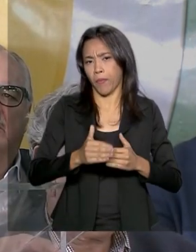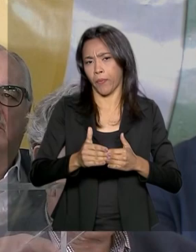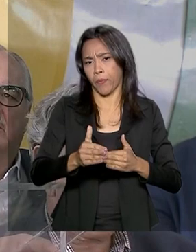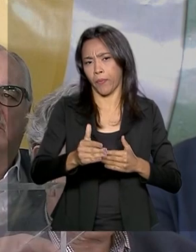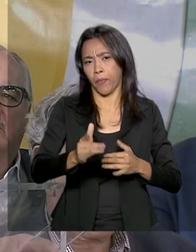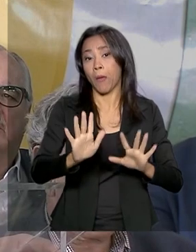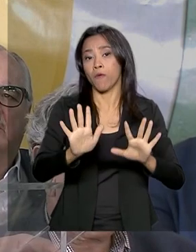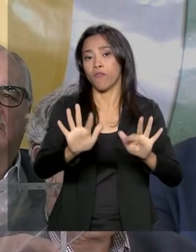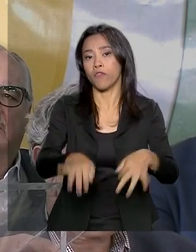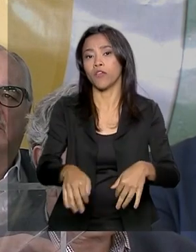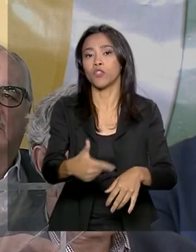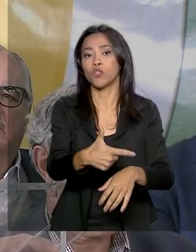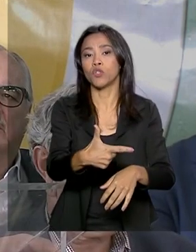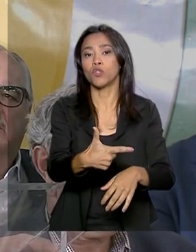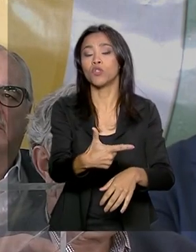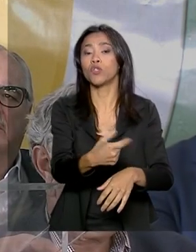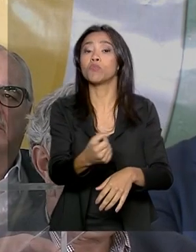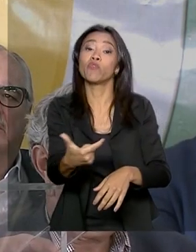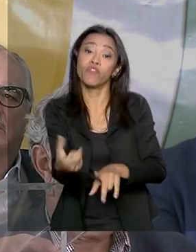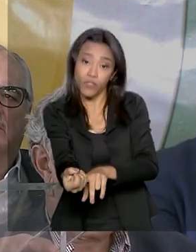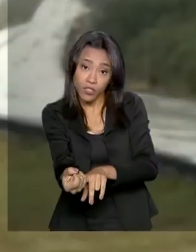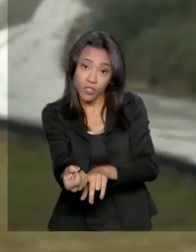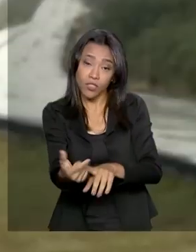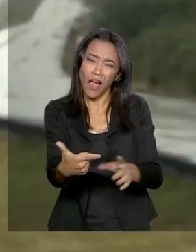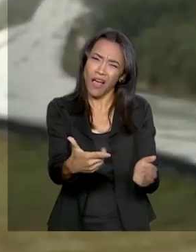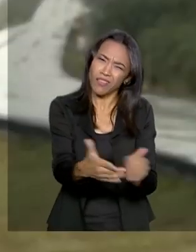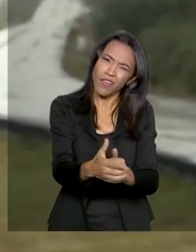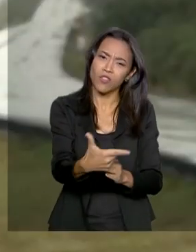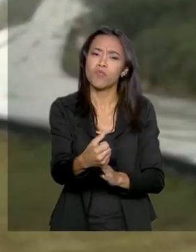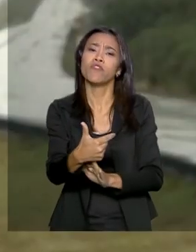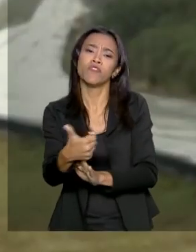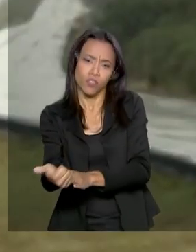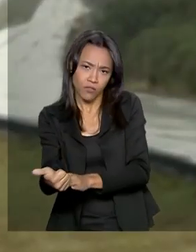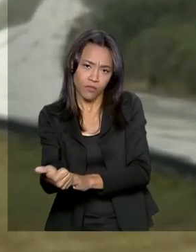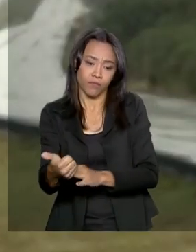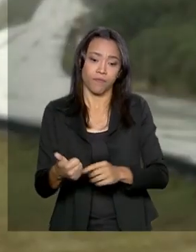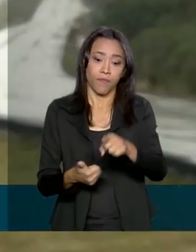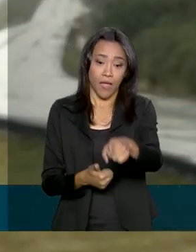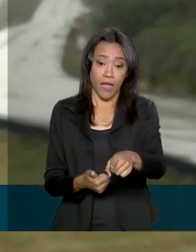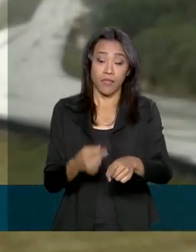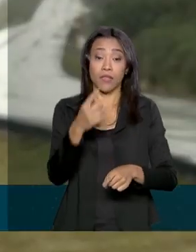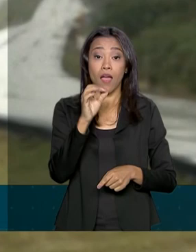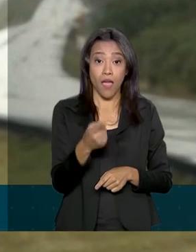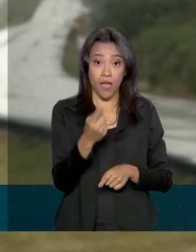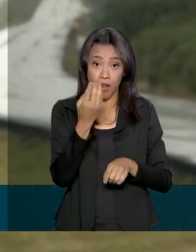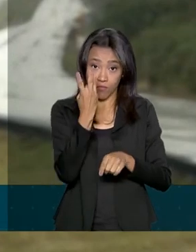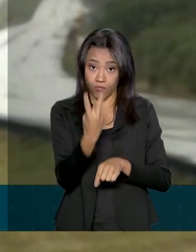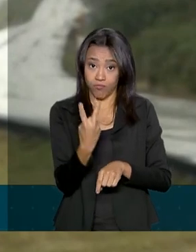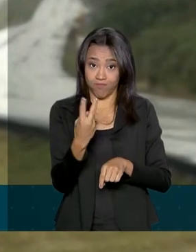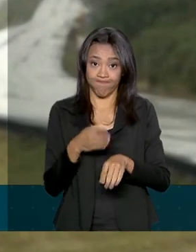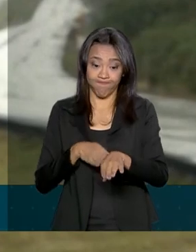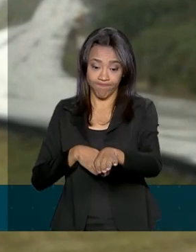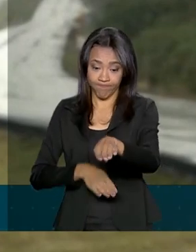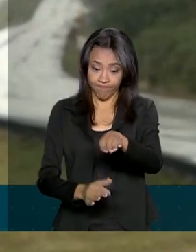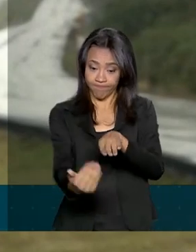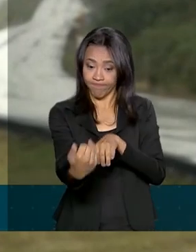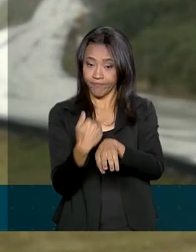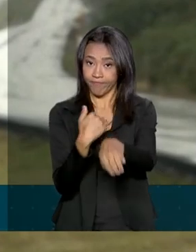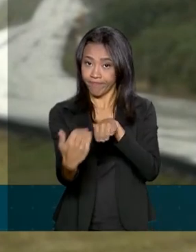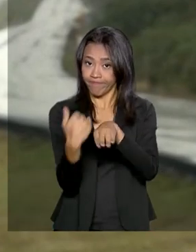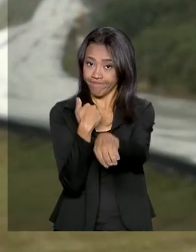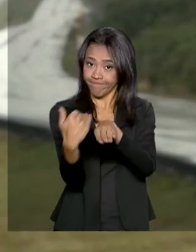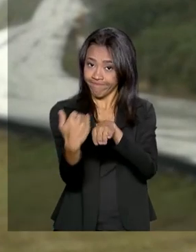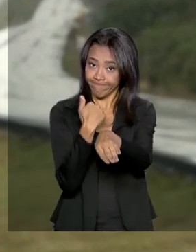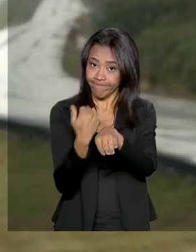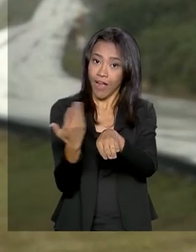ano de 2020, faltando alguma coisinha ali para 2021. Essa pista era mão dupla até esta segunda-feira. O